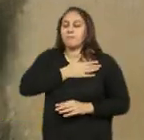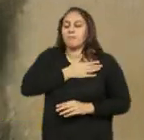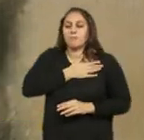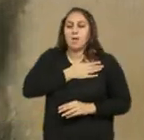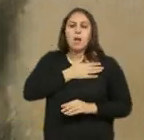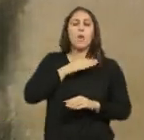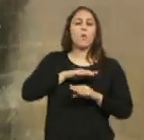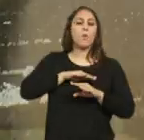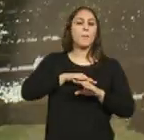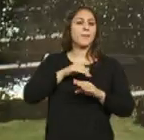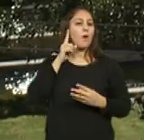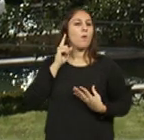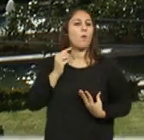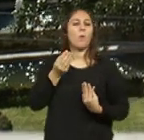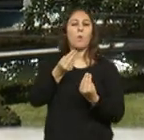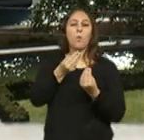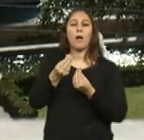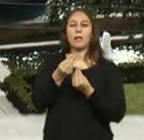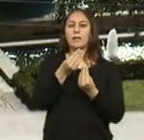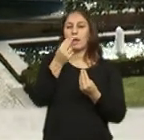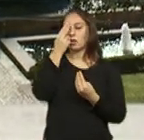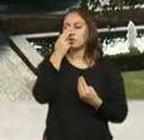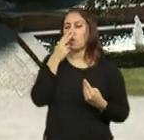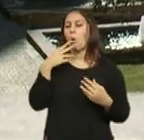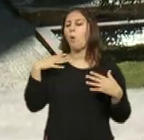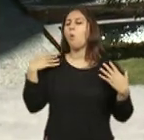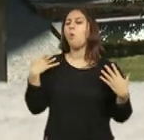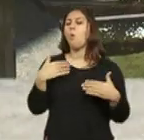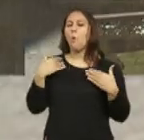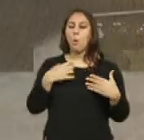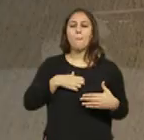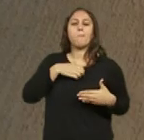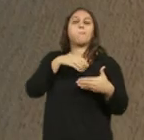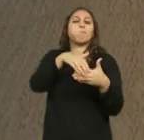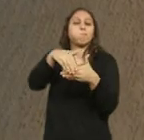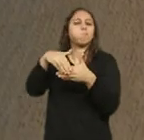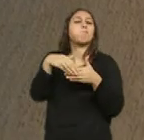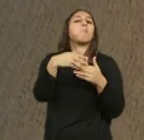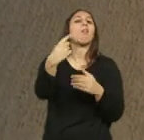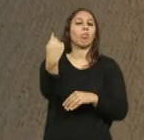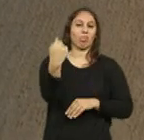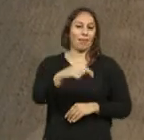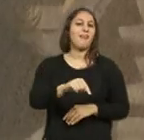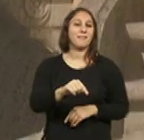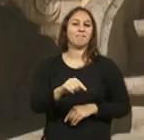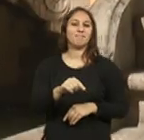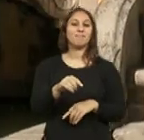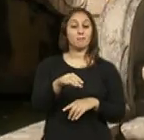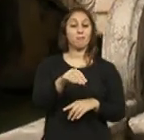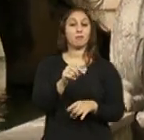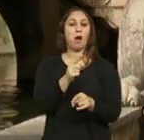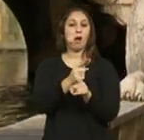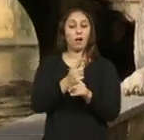qualidade e pela carga histórica e simbólica que ele tem. É um sítio que